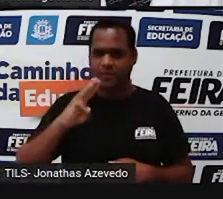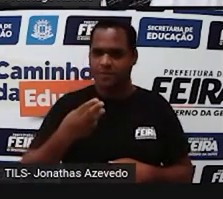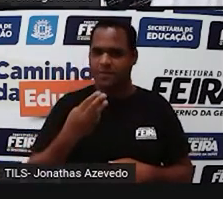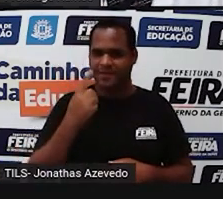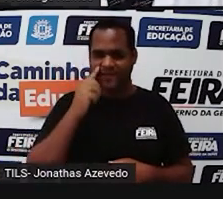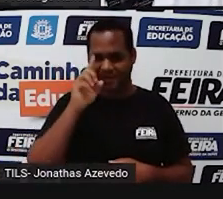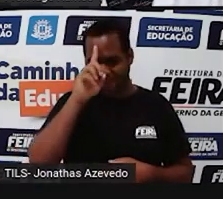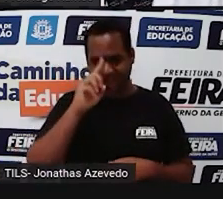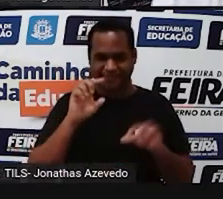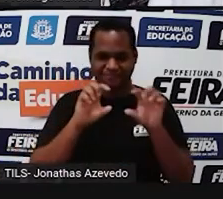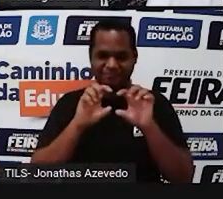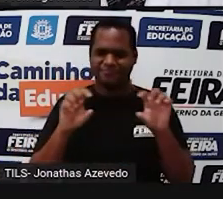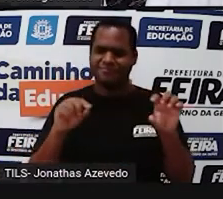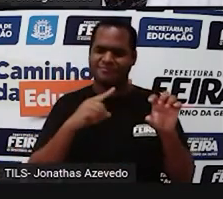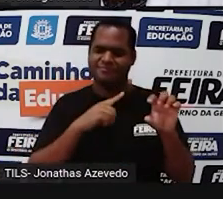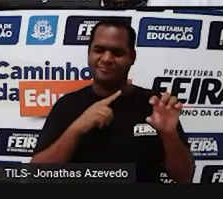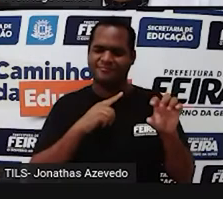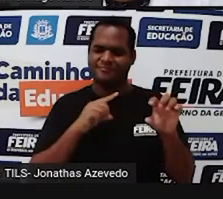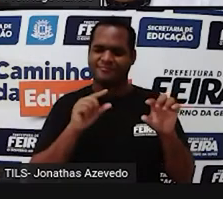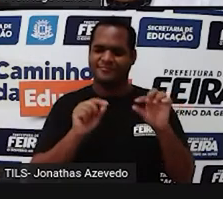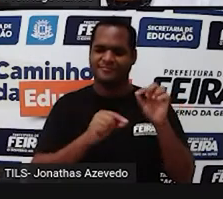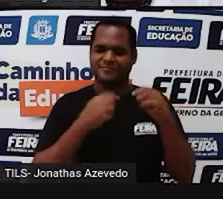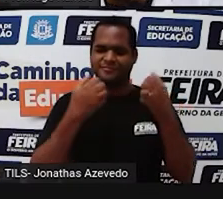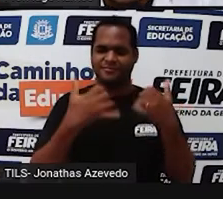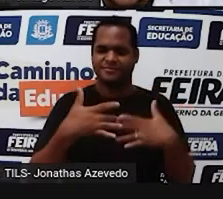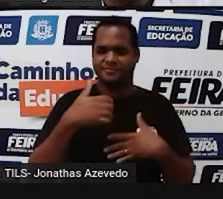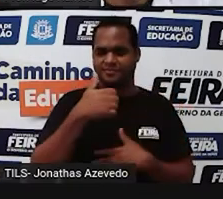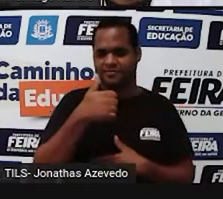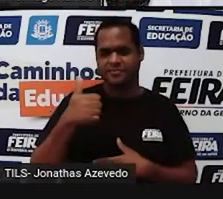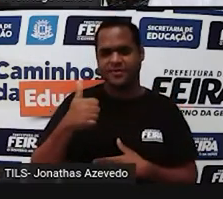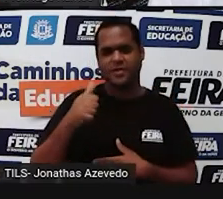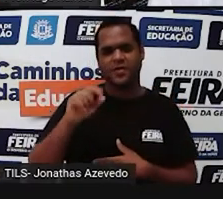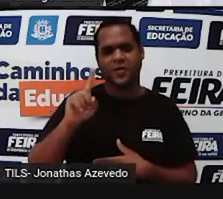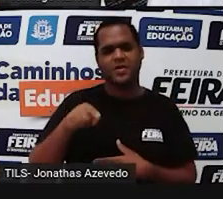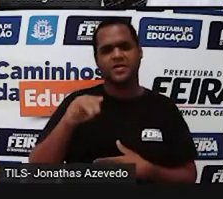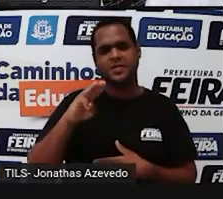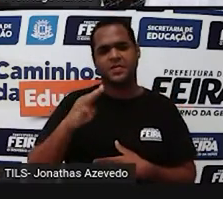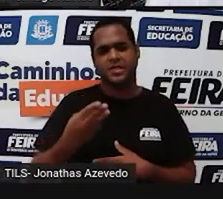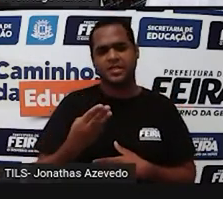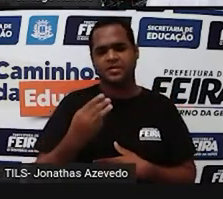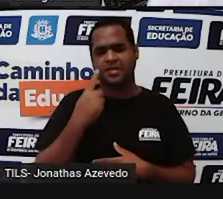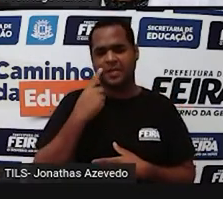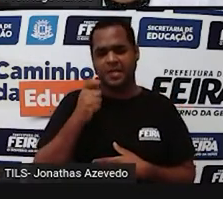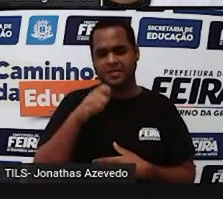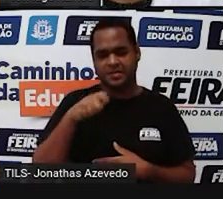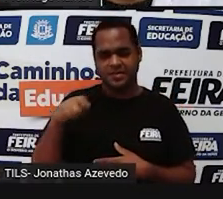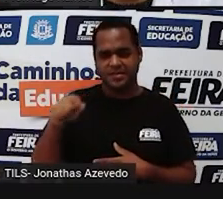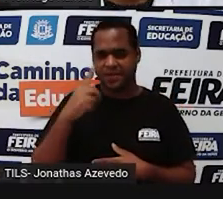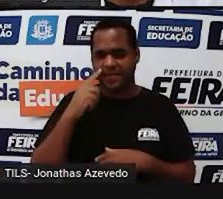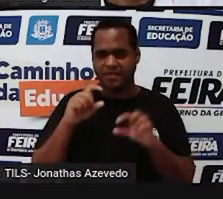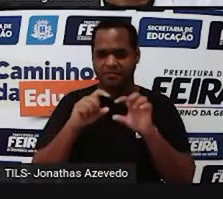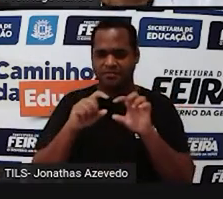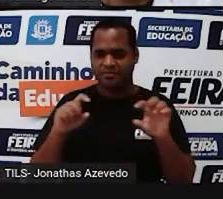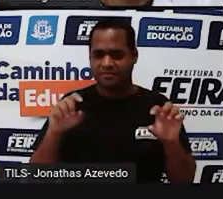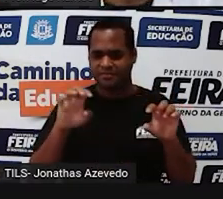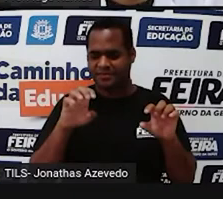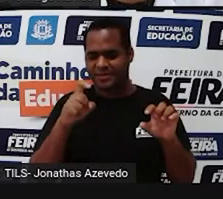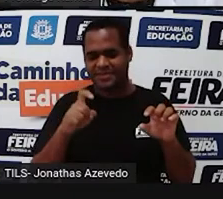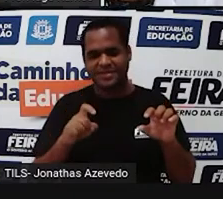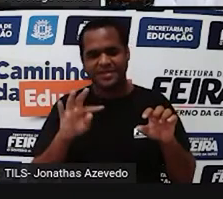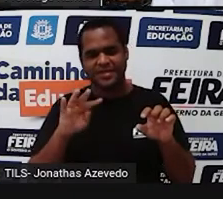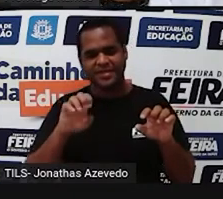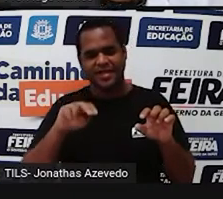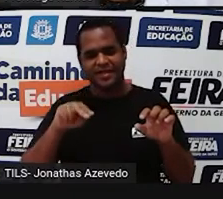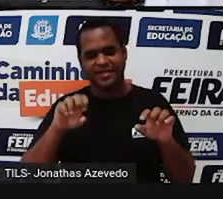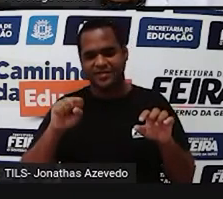de amarelo ali na tela. Mas veja que os milhões, né? Está escrito ali por extenso, né? Através de